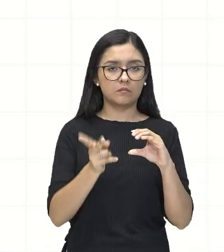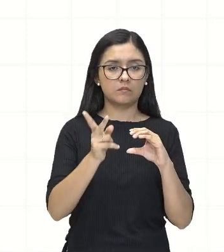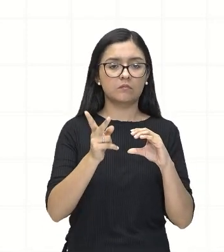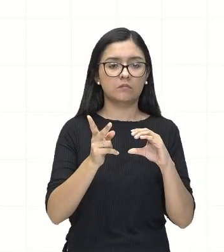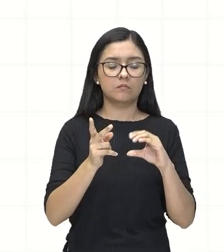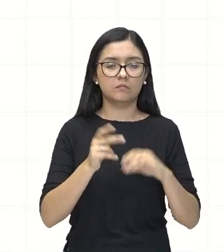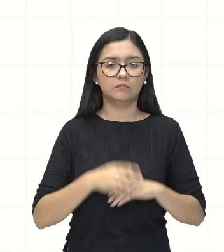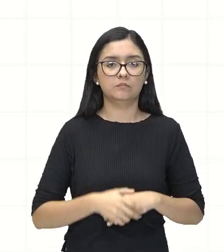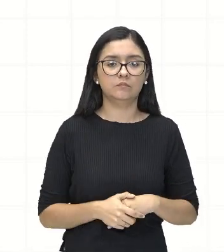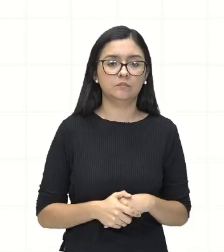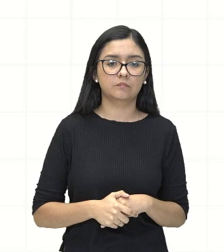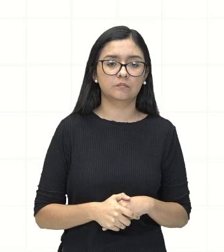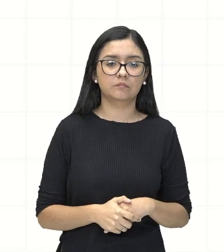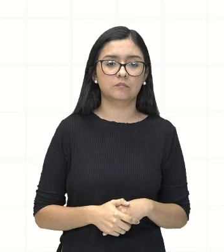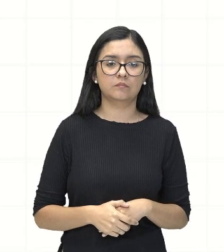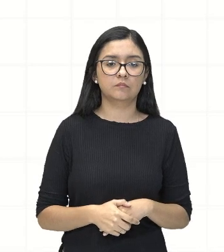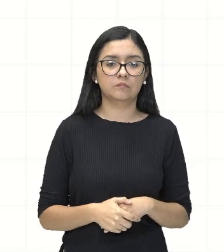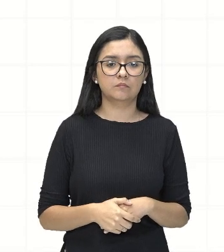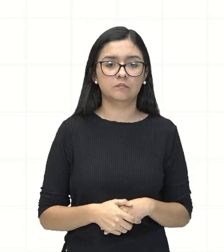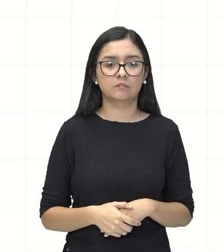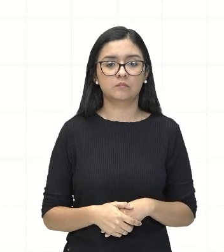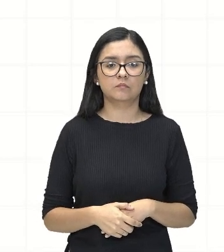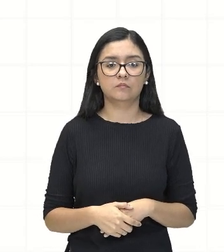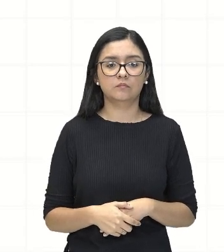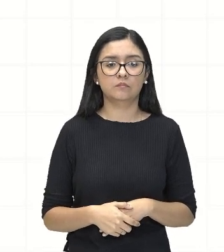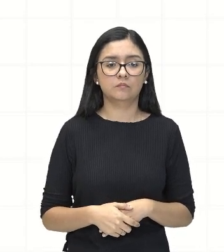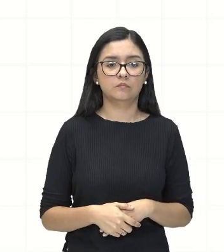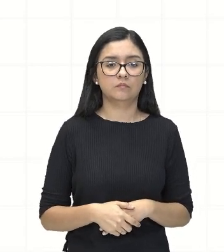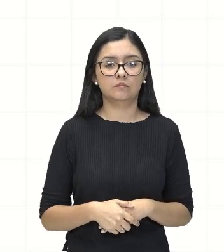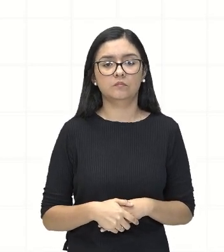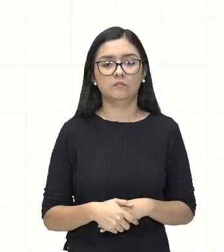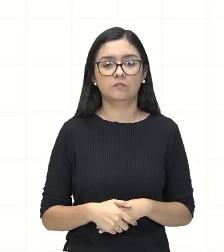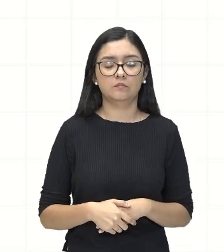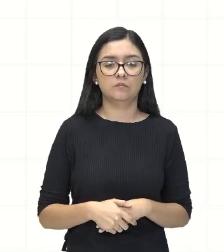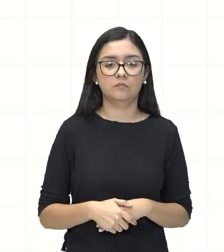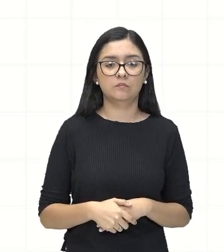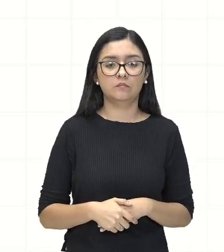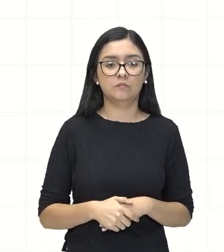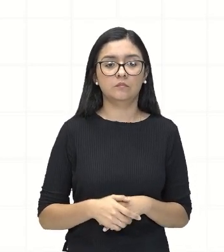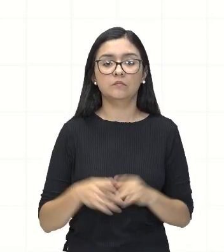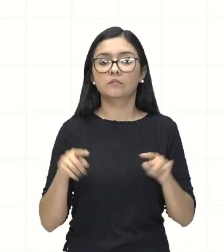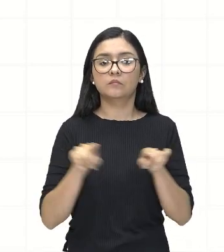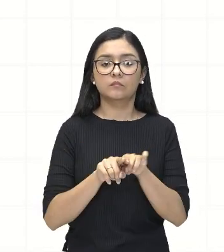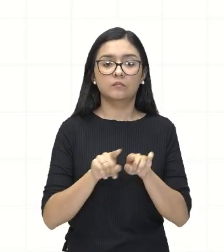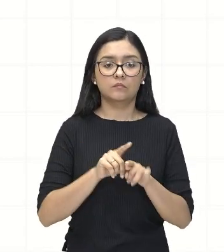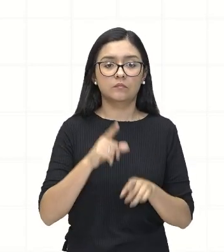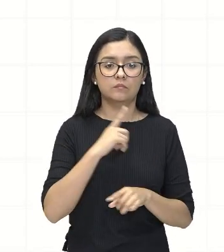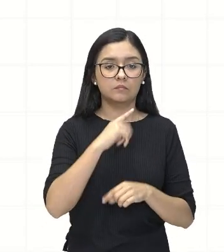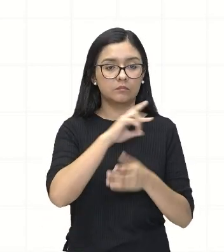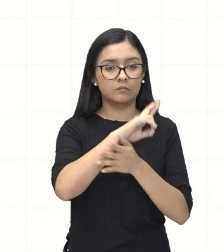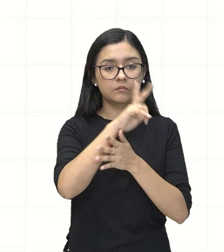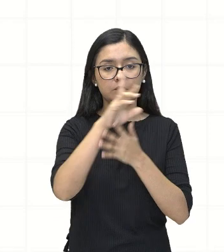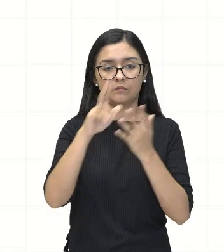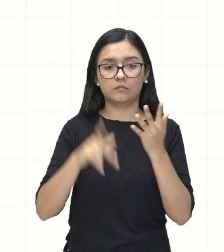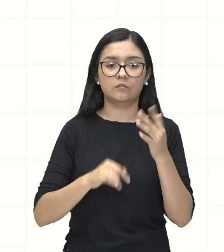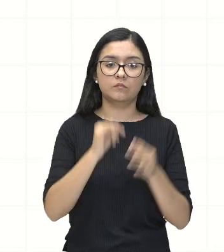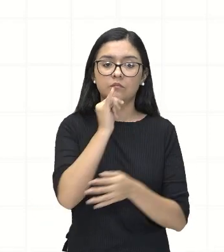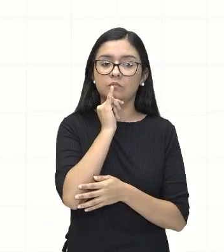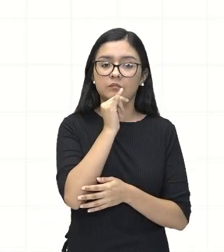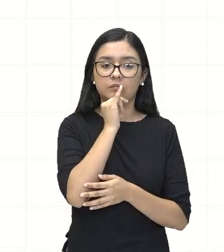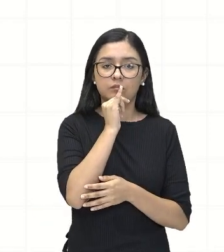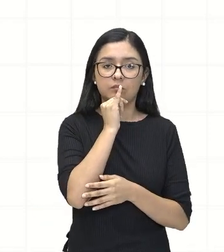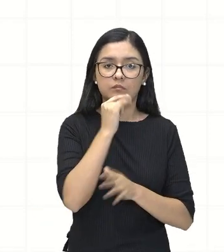independente, tá, que é uma... Nós temos vários exemplos, né,